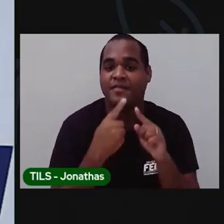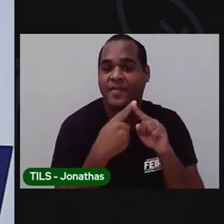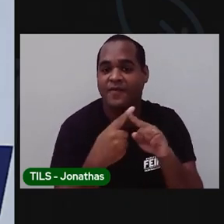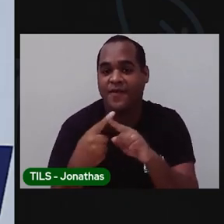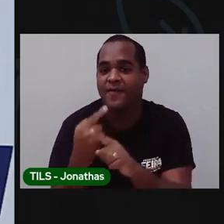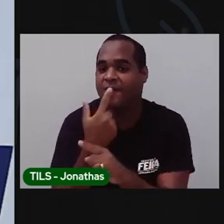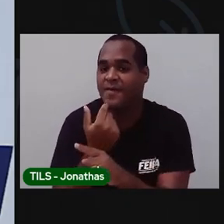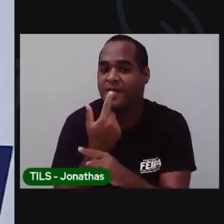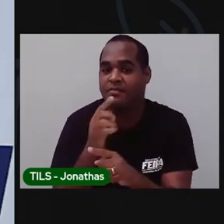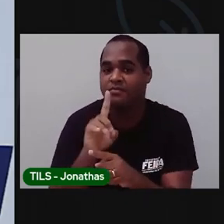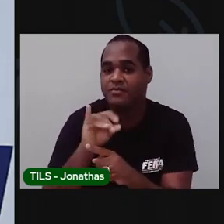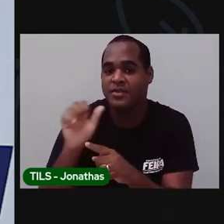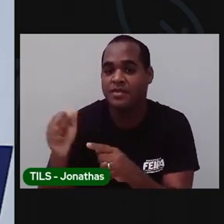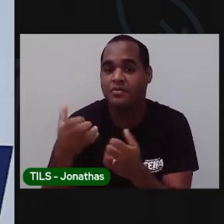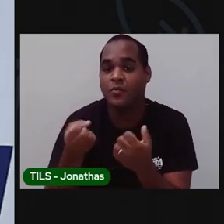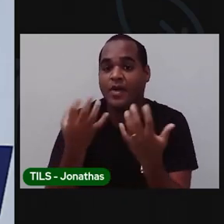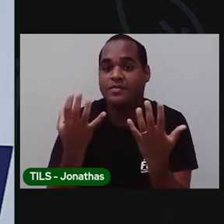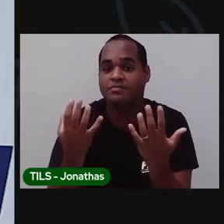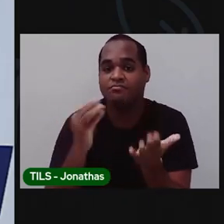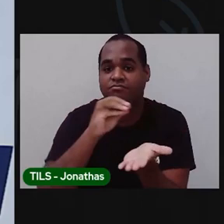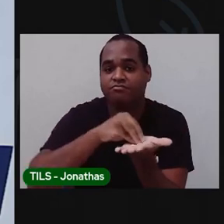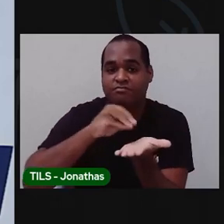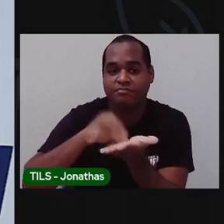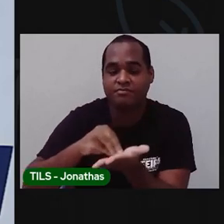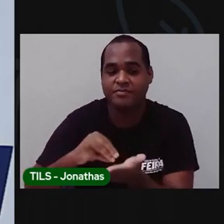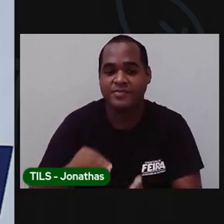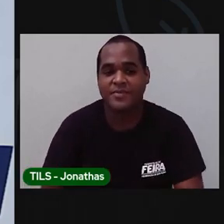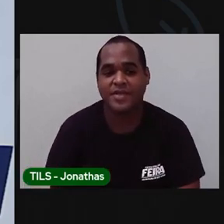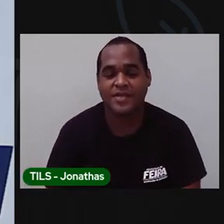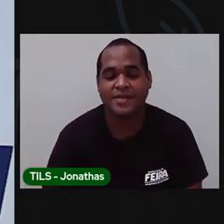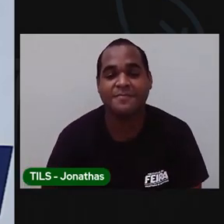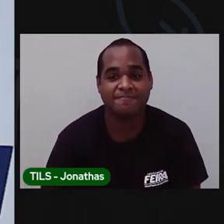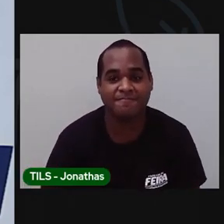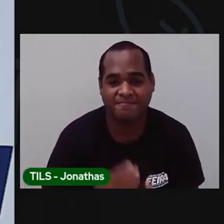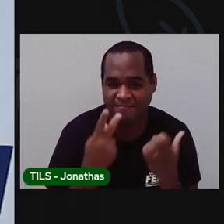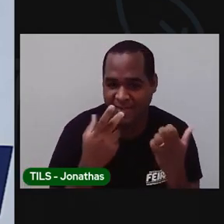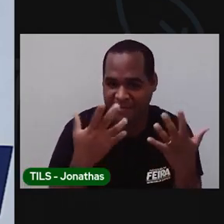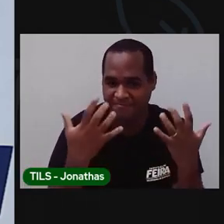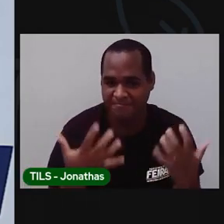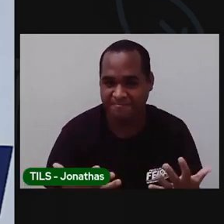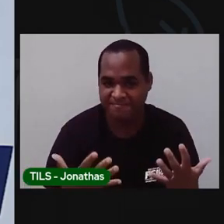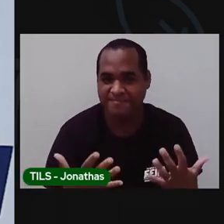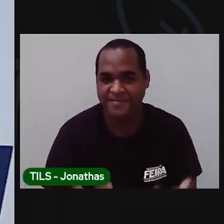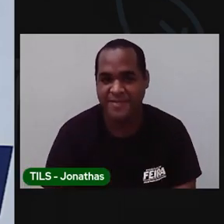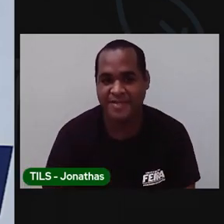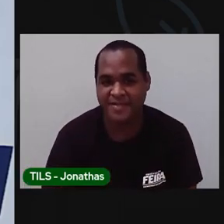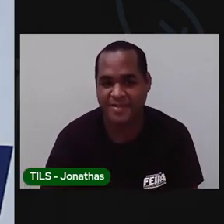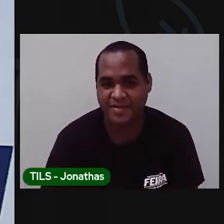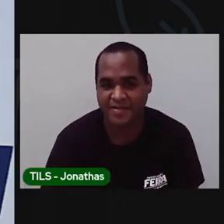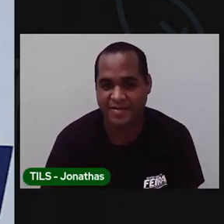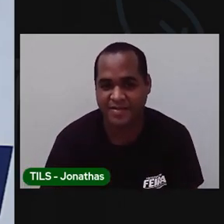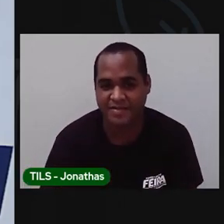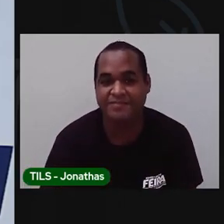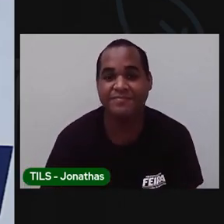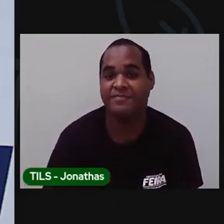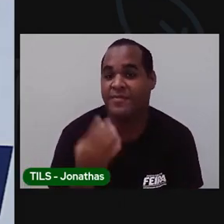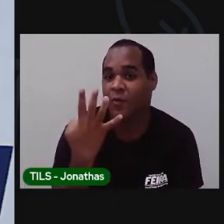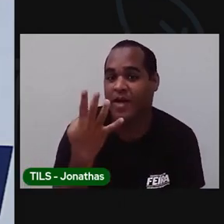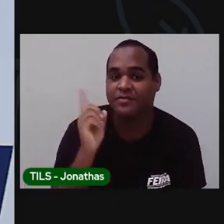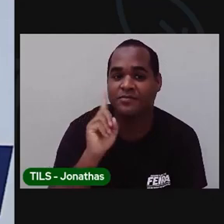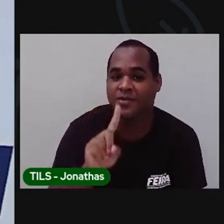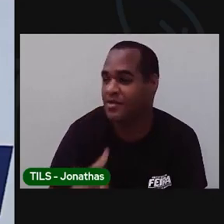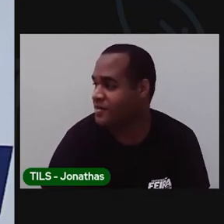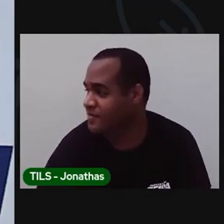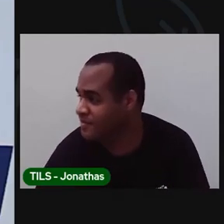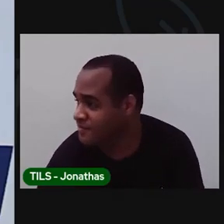Quantos dias faltam para esse mês acabar? Fala aí para mim. Isso mesmo! mesmo! Quatro dias!